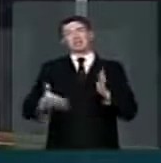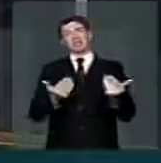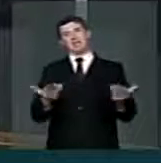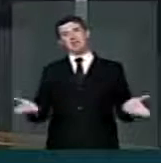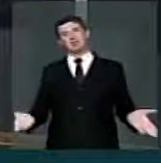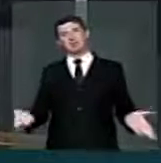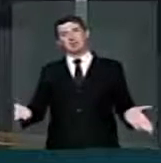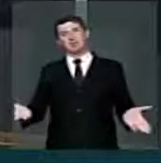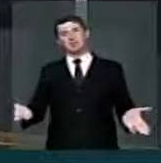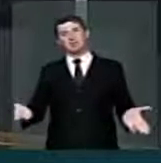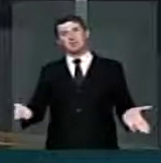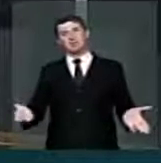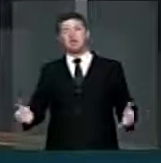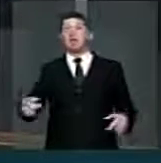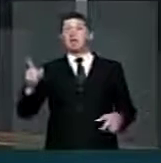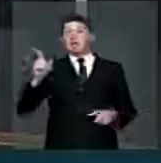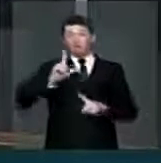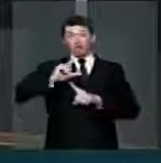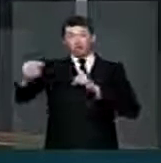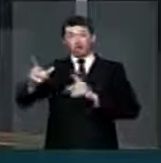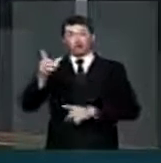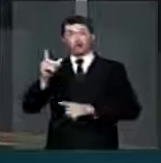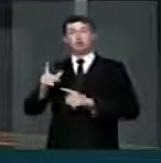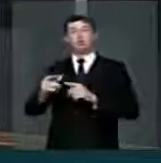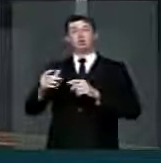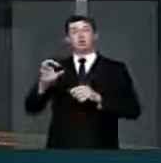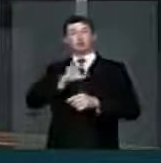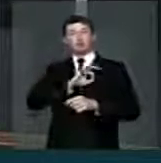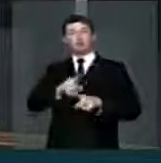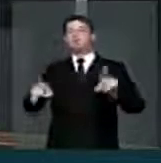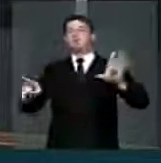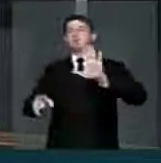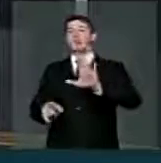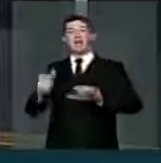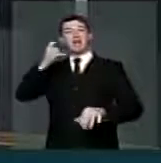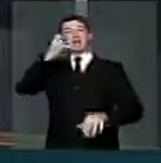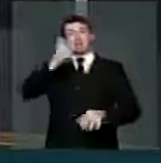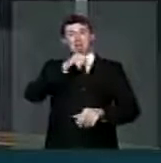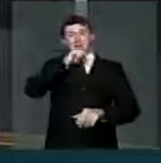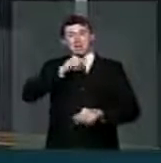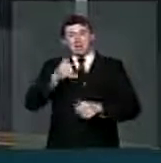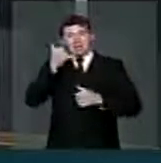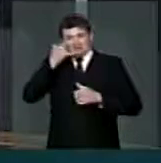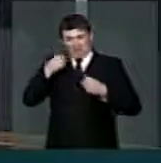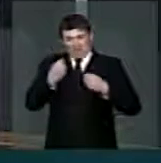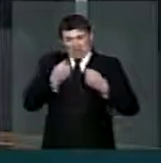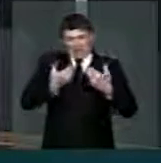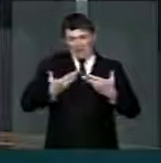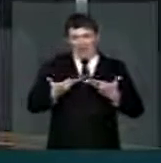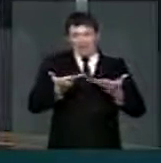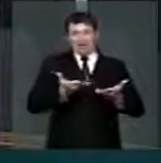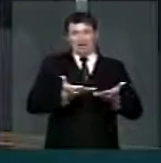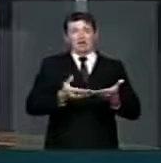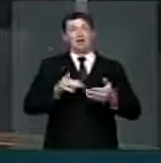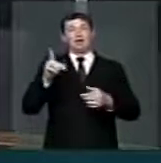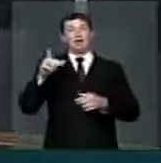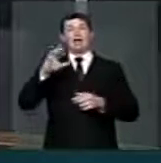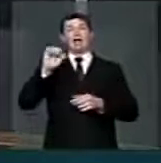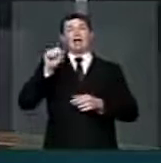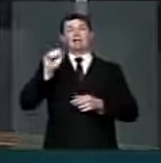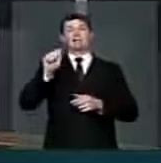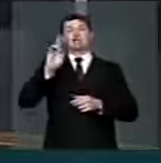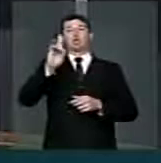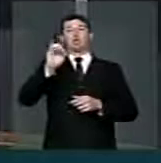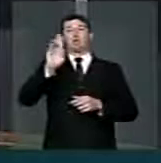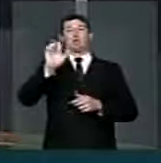e do Adolescente. Ele fugiu da polícia, mas depois ligou para sua mãe e se entregou na Fundação Casa do Brás.